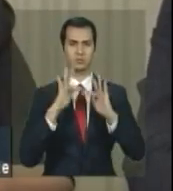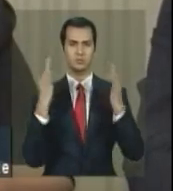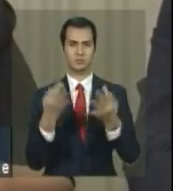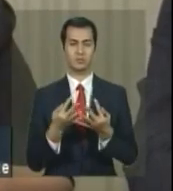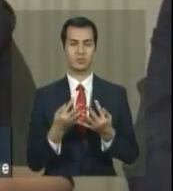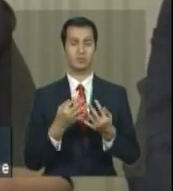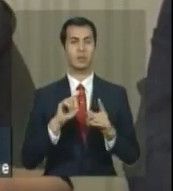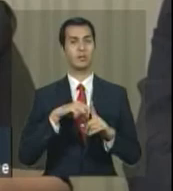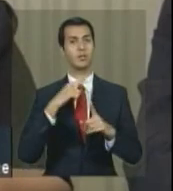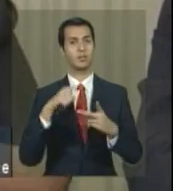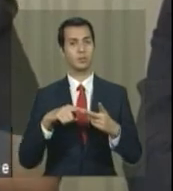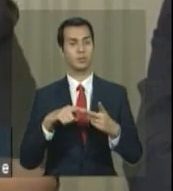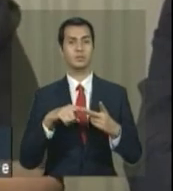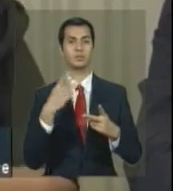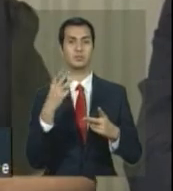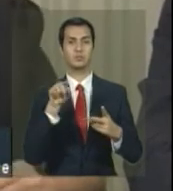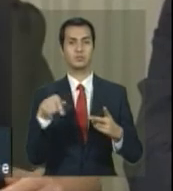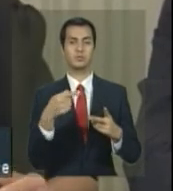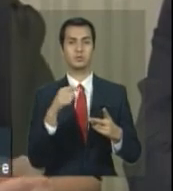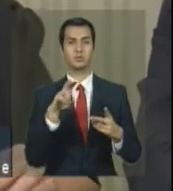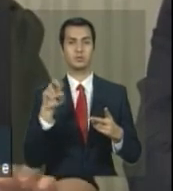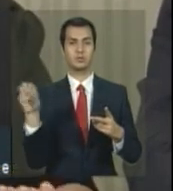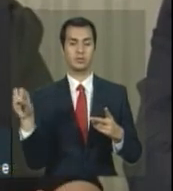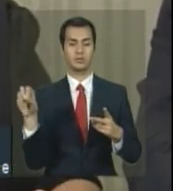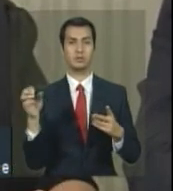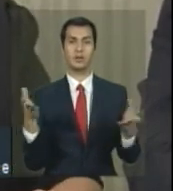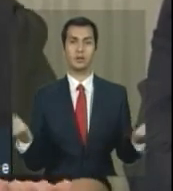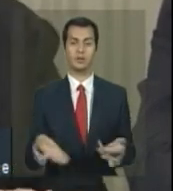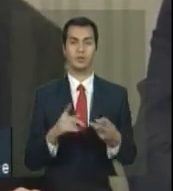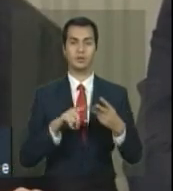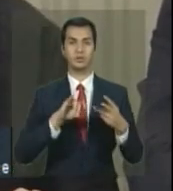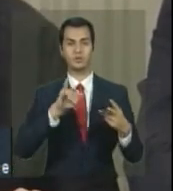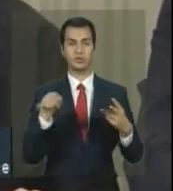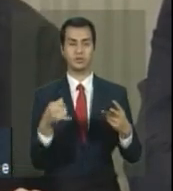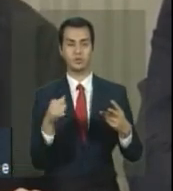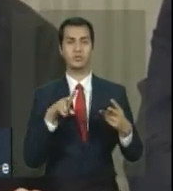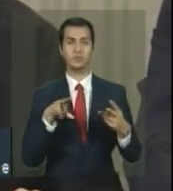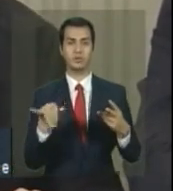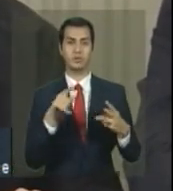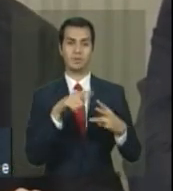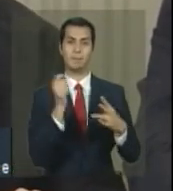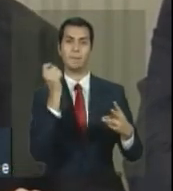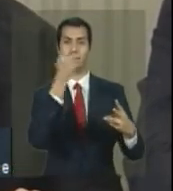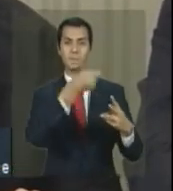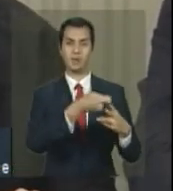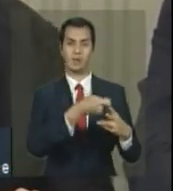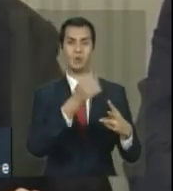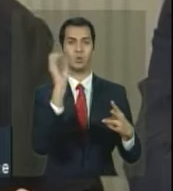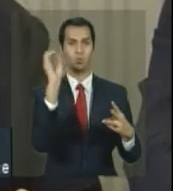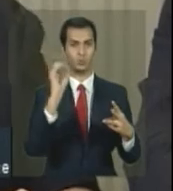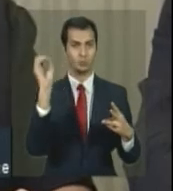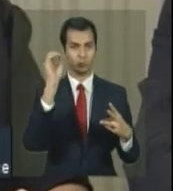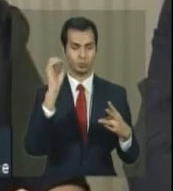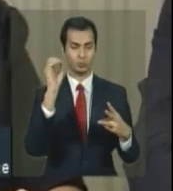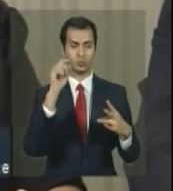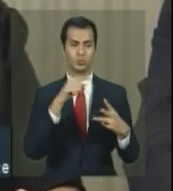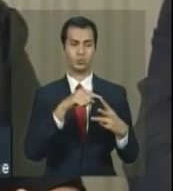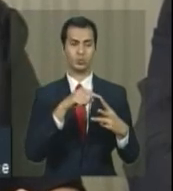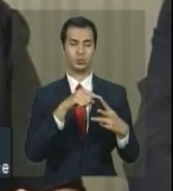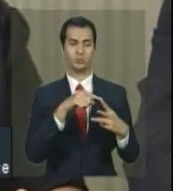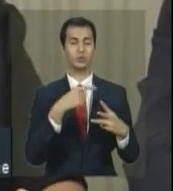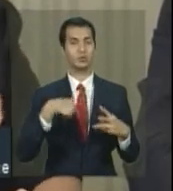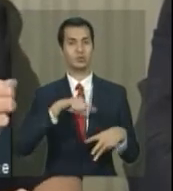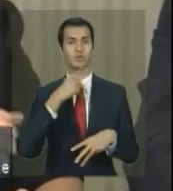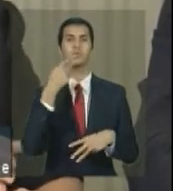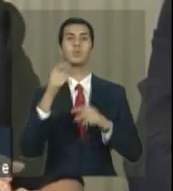depois mais 3.500. Então, agora em janeiro, por exemplo, nós vamos pagar as 3.500 de outubro. Então, quando a gente fala que chegou em 9